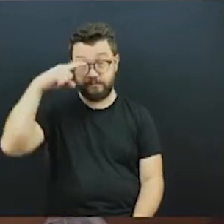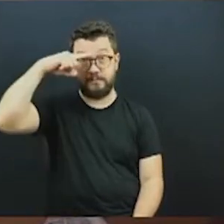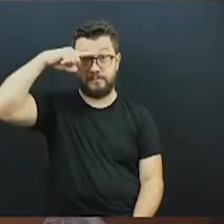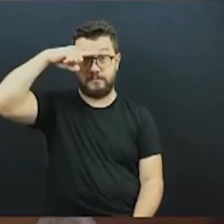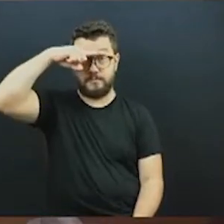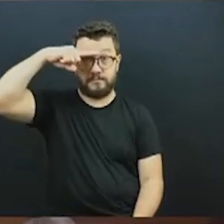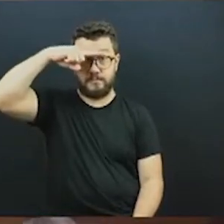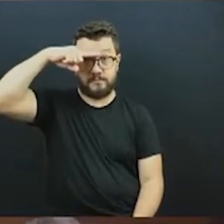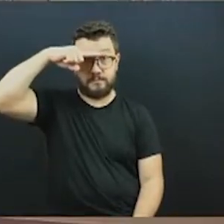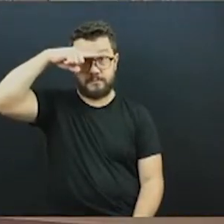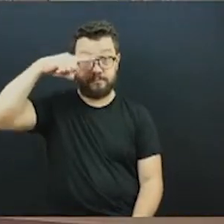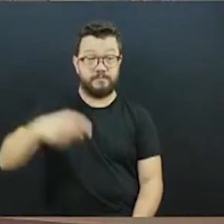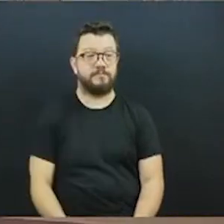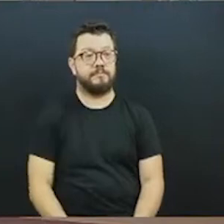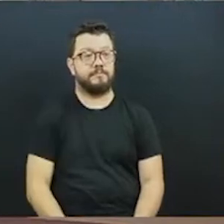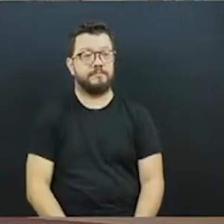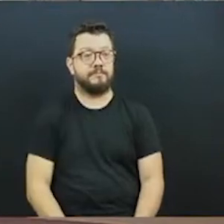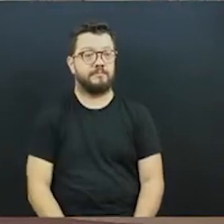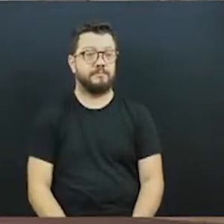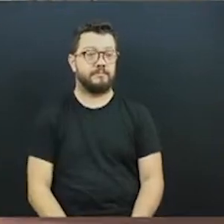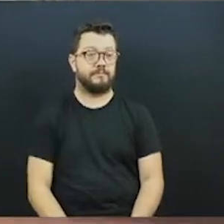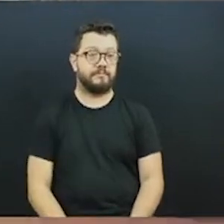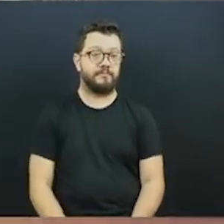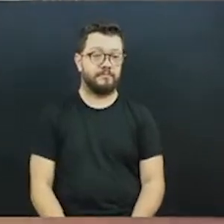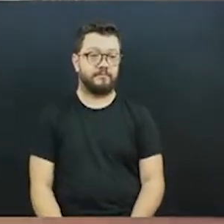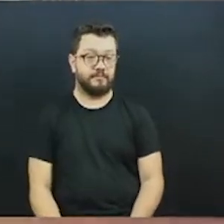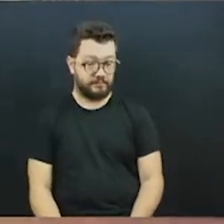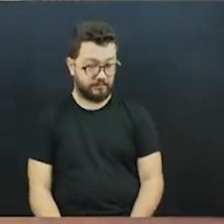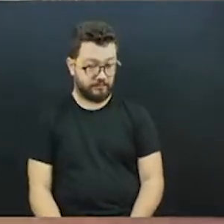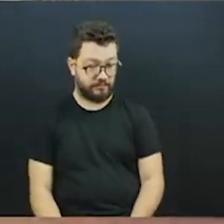Obrigado, senhor presidente, vereadores e vereadoras.